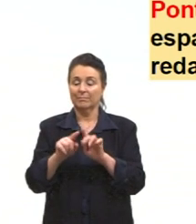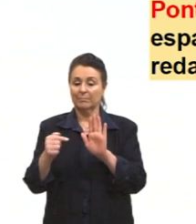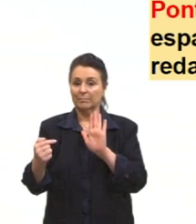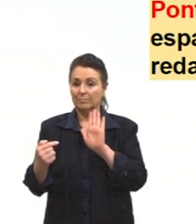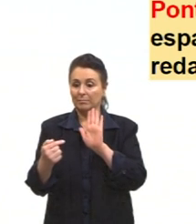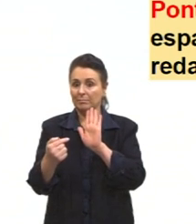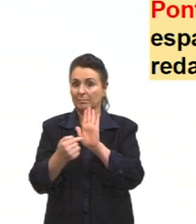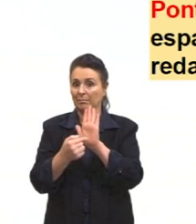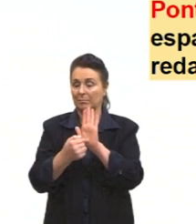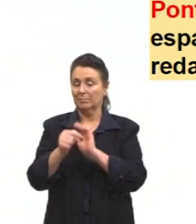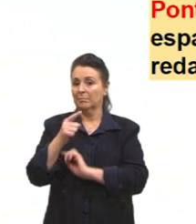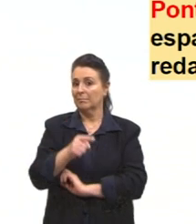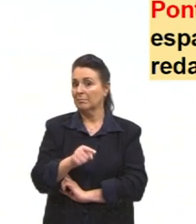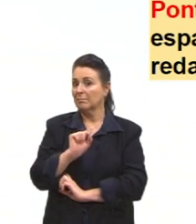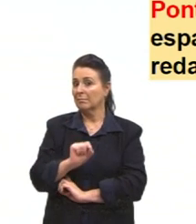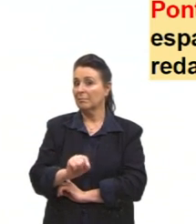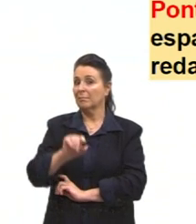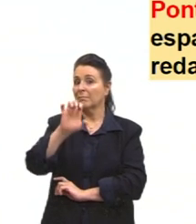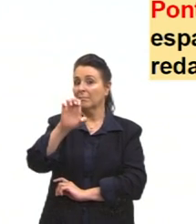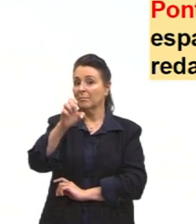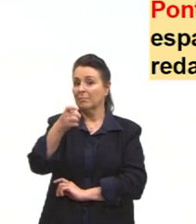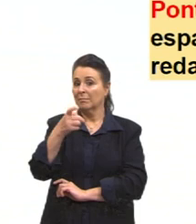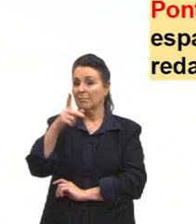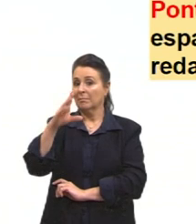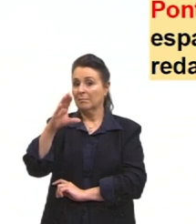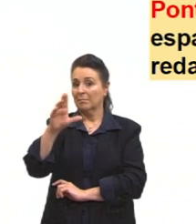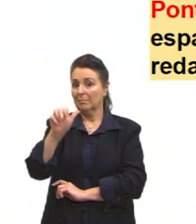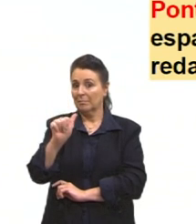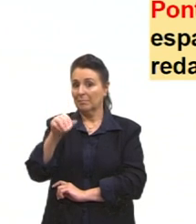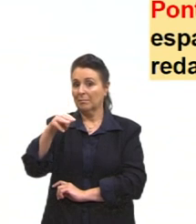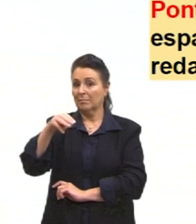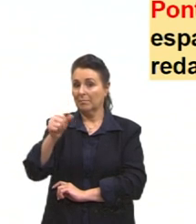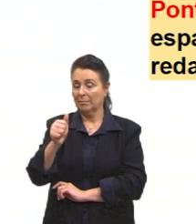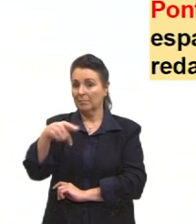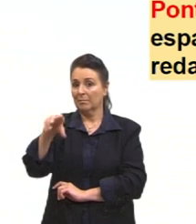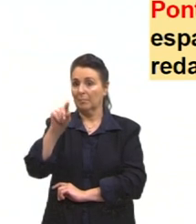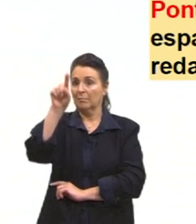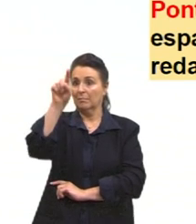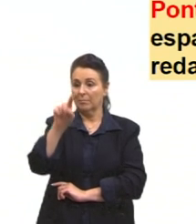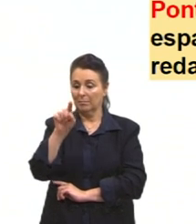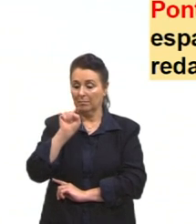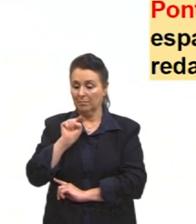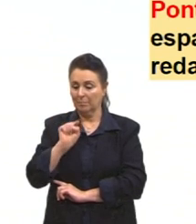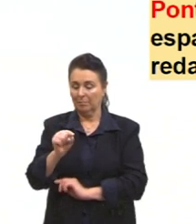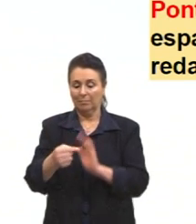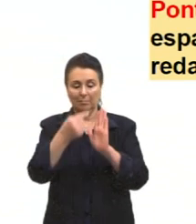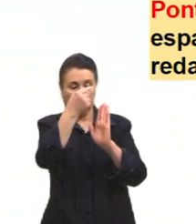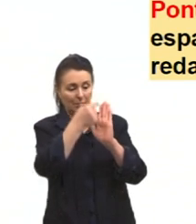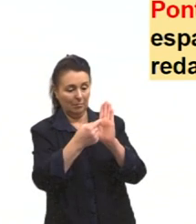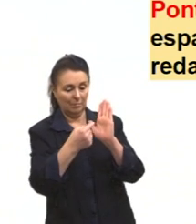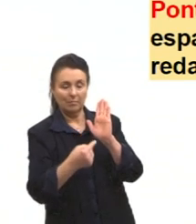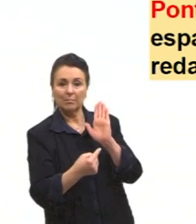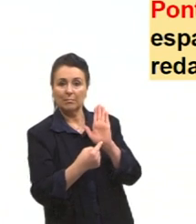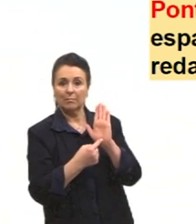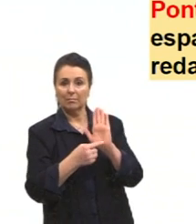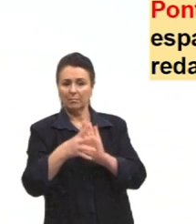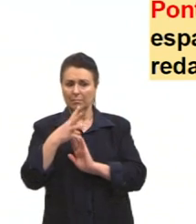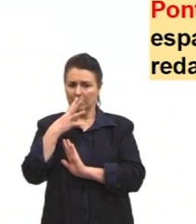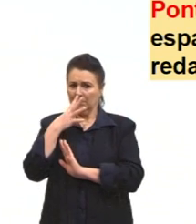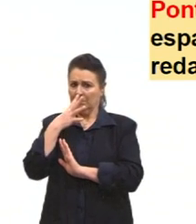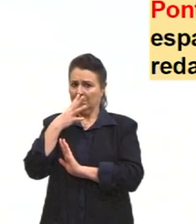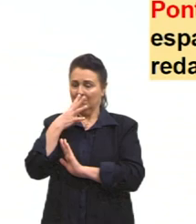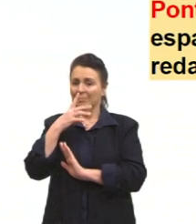de exclamação, que também está destacado porque ele também tem o seu detalhe. Dentro do significado, podemos